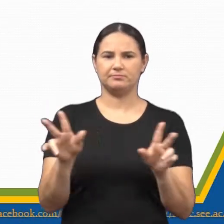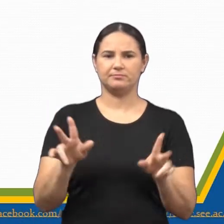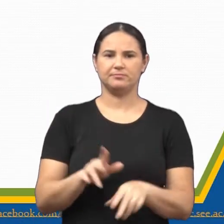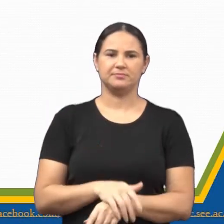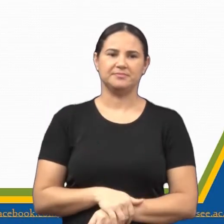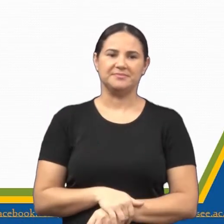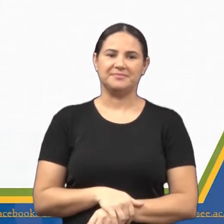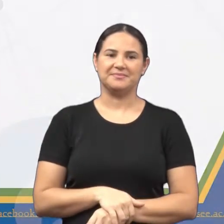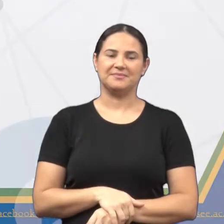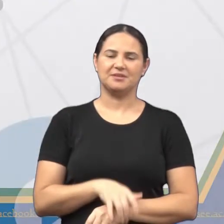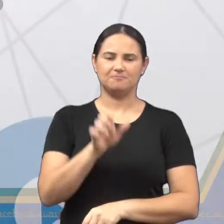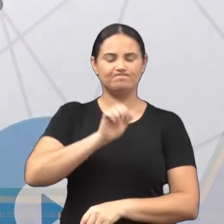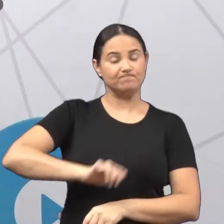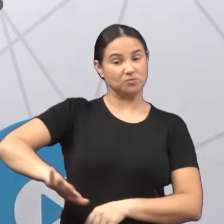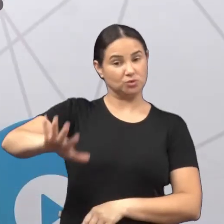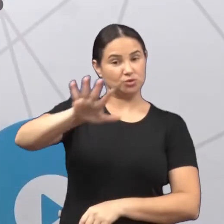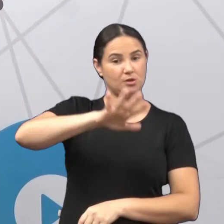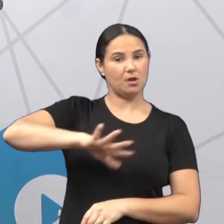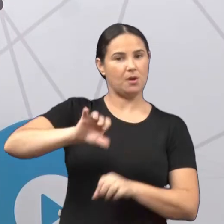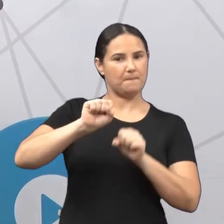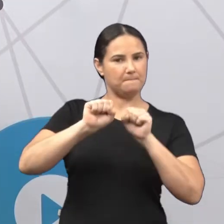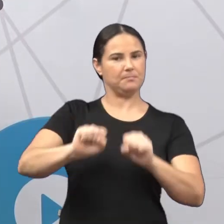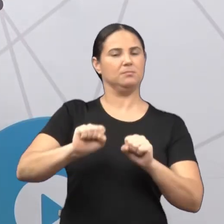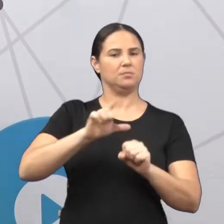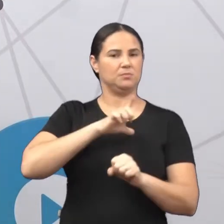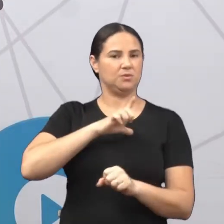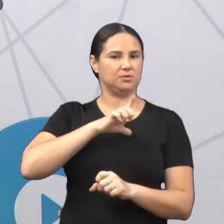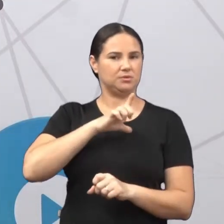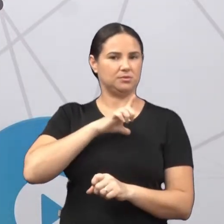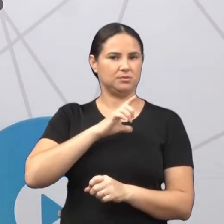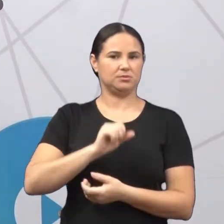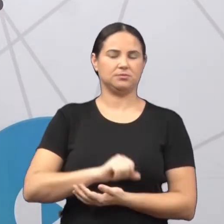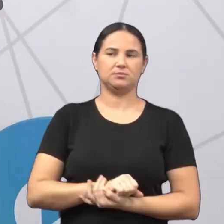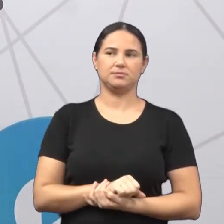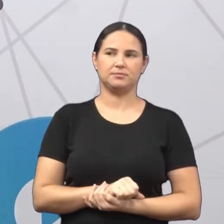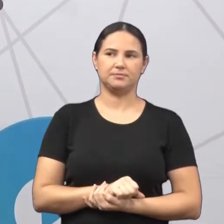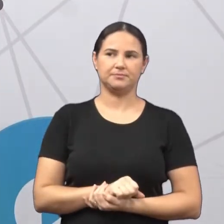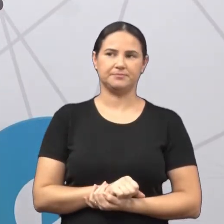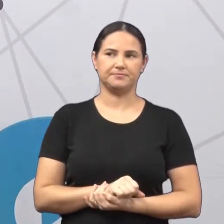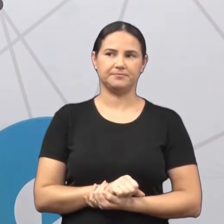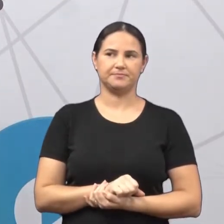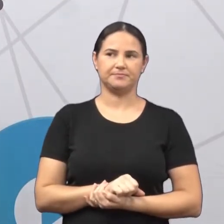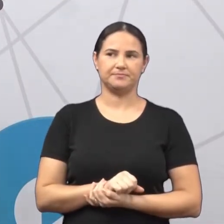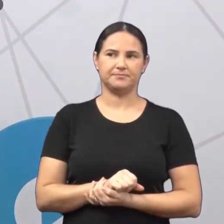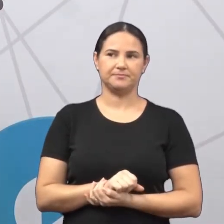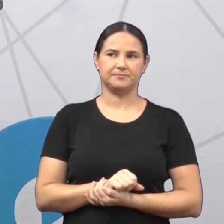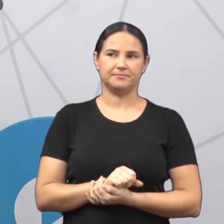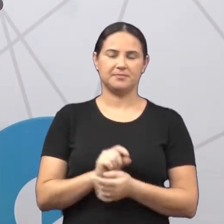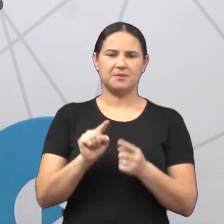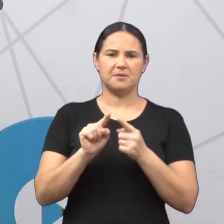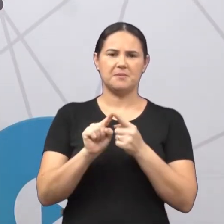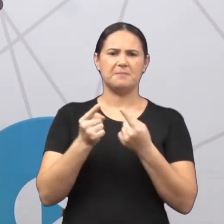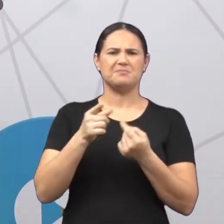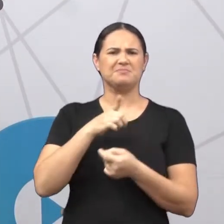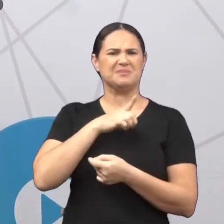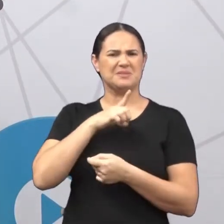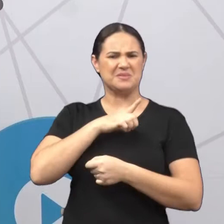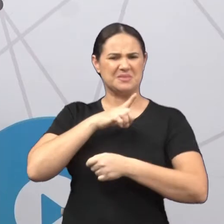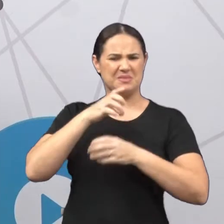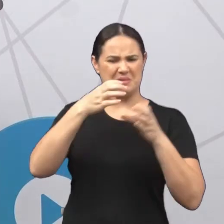que de maneira geral, né? Pode ter tudo isso, pode ser constituído por tudo isso. Existe um bairro sem rua, será?